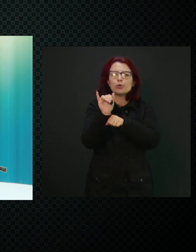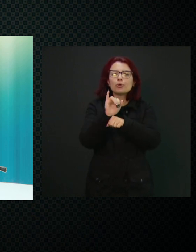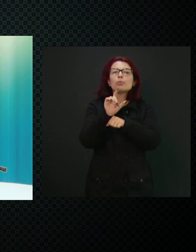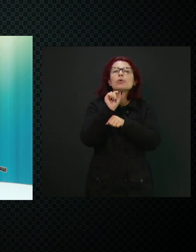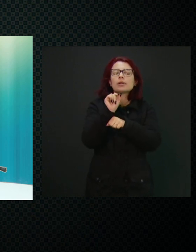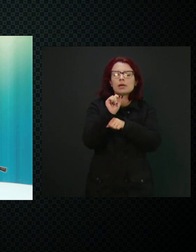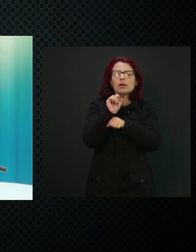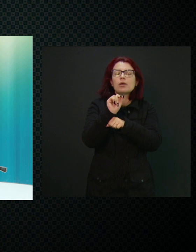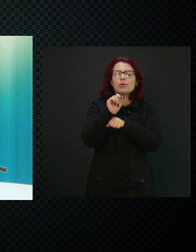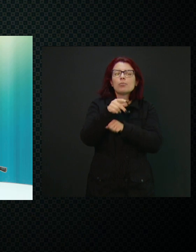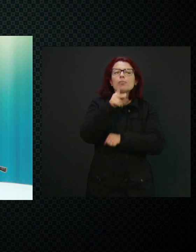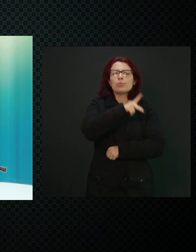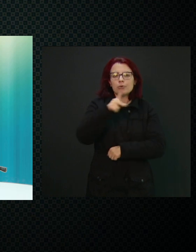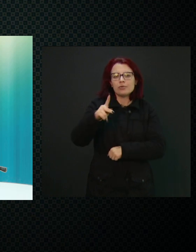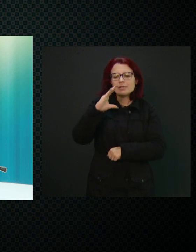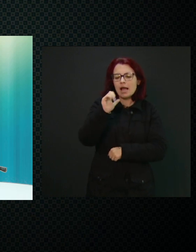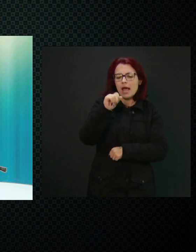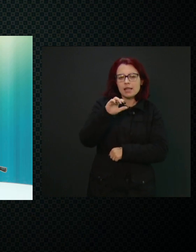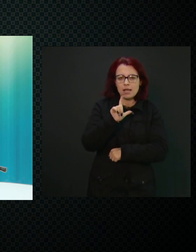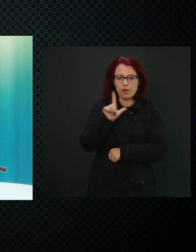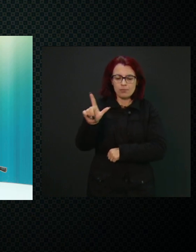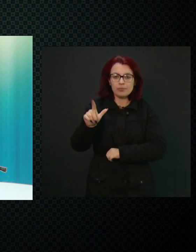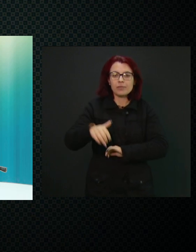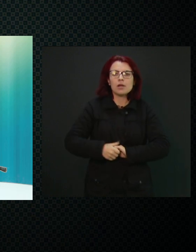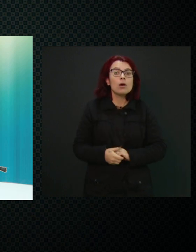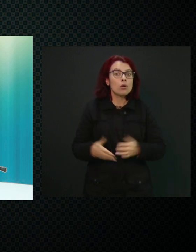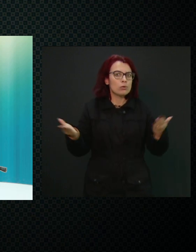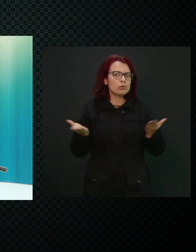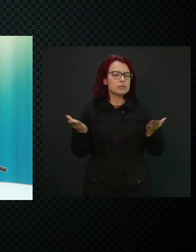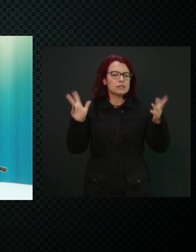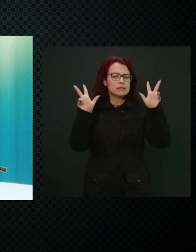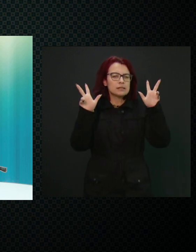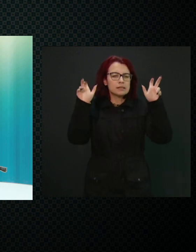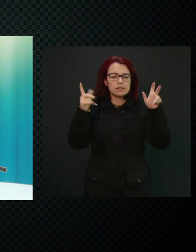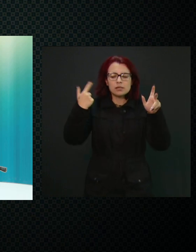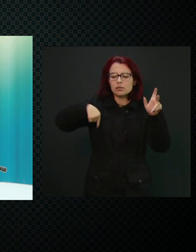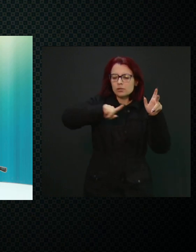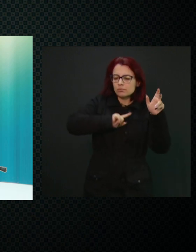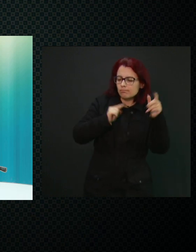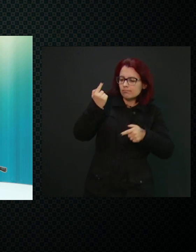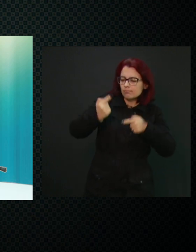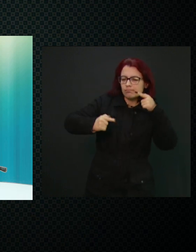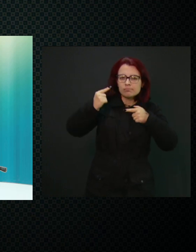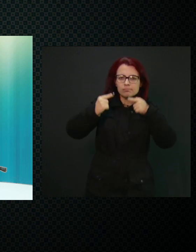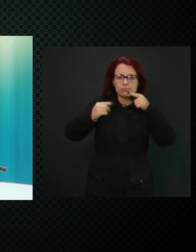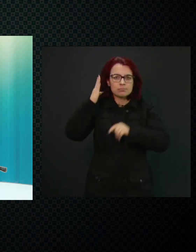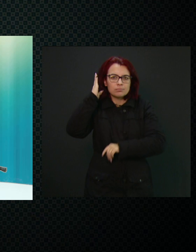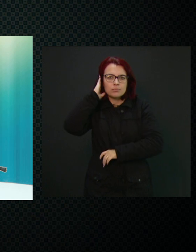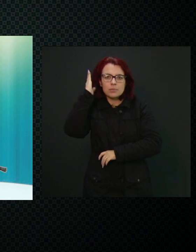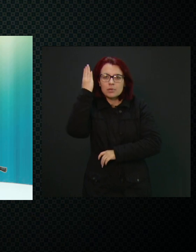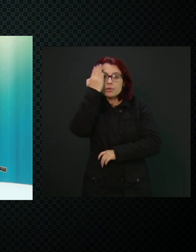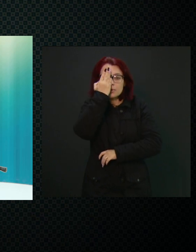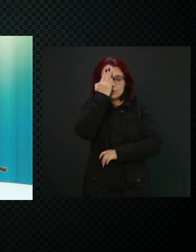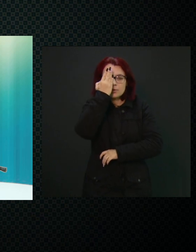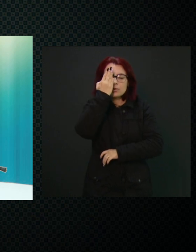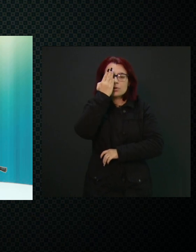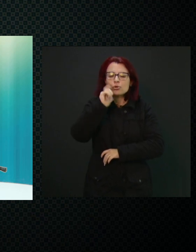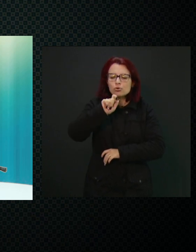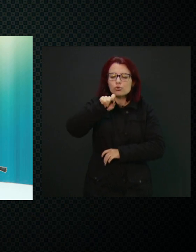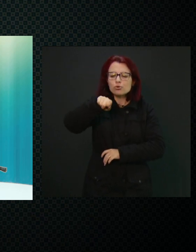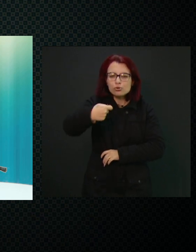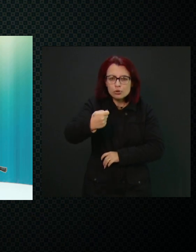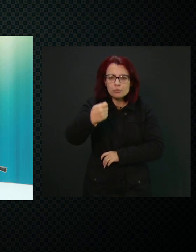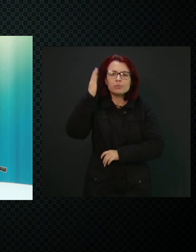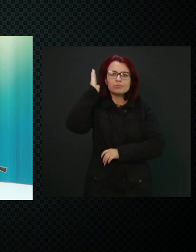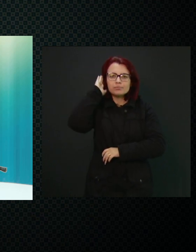um tema muito importante que nós iremos discutir dentro da surdocegueira, que é sobre a surdocegueira